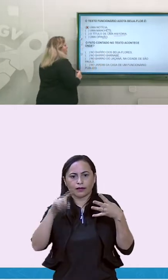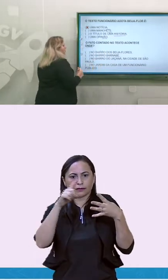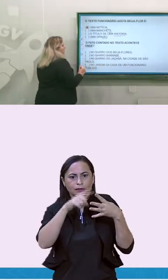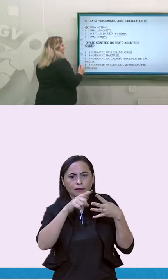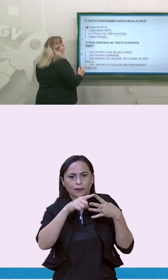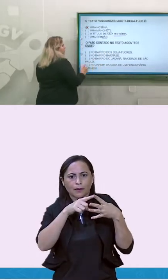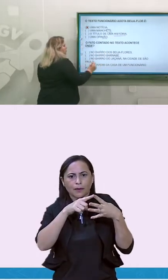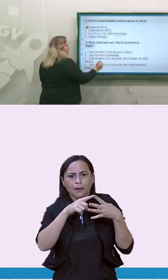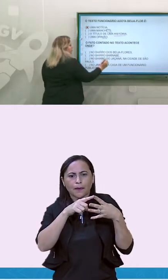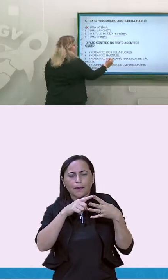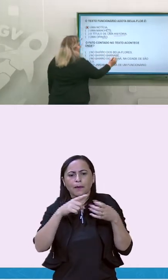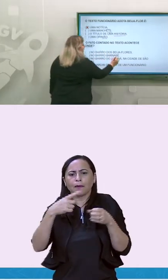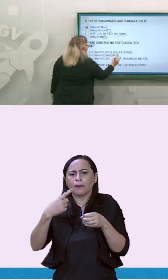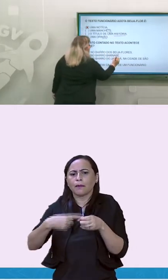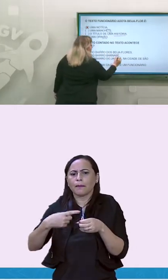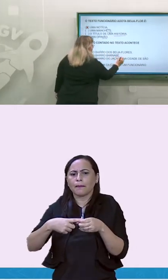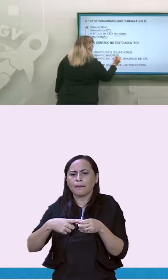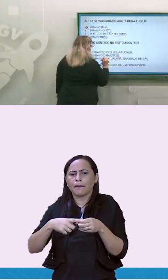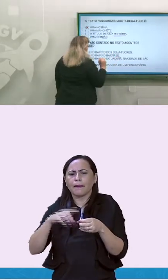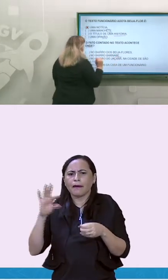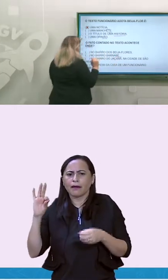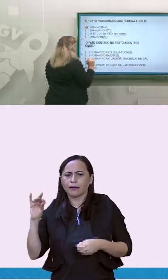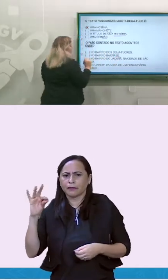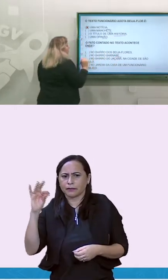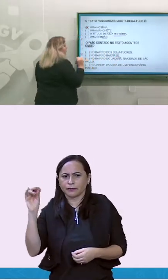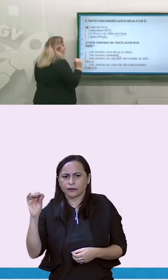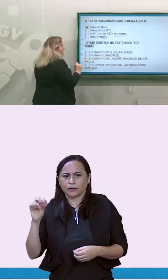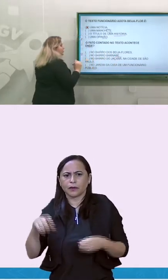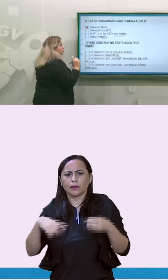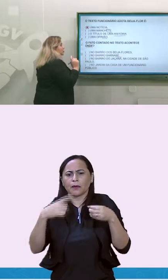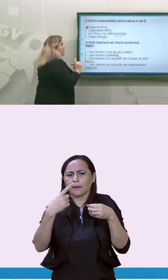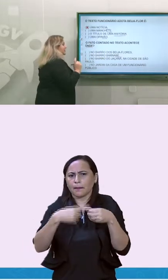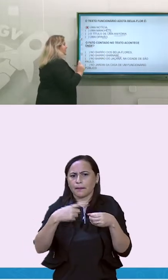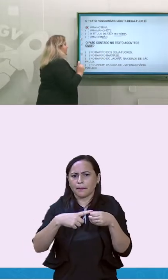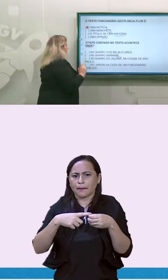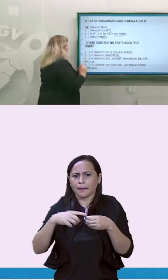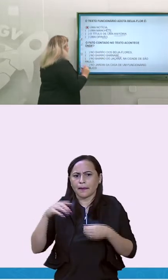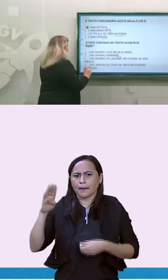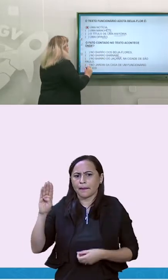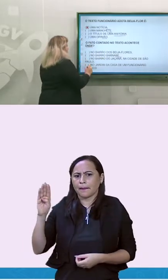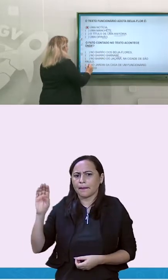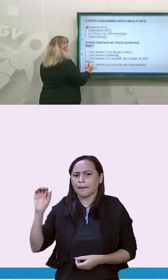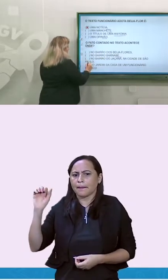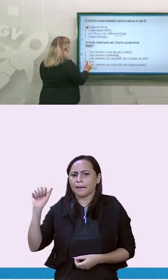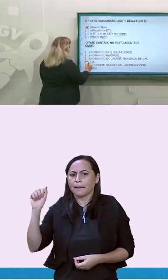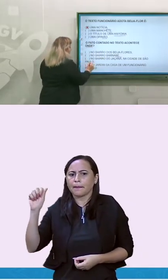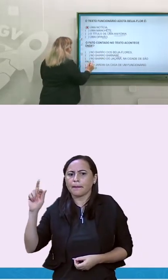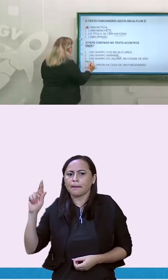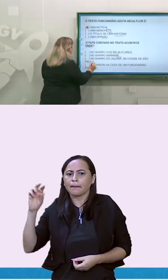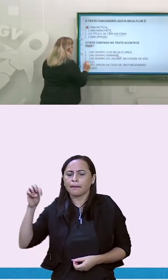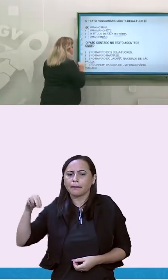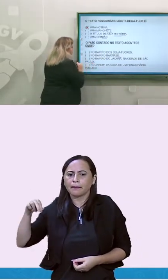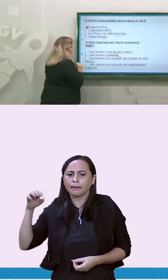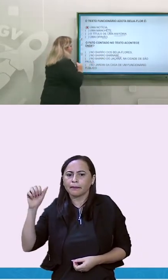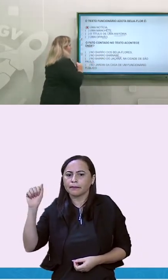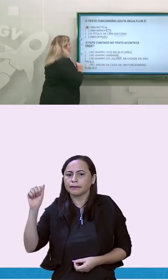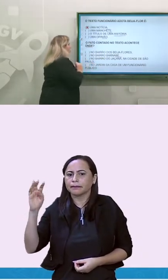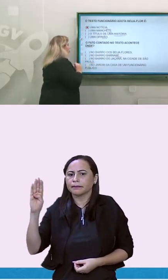Foi no bairro do Barnabé? No bairro do Jaçanã, na cidade de São Paulo?